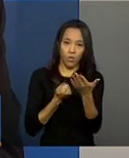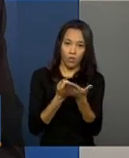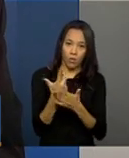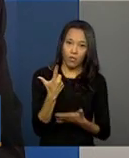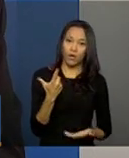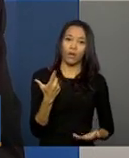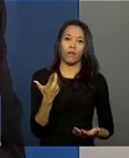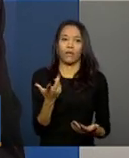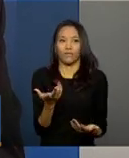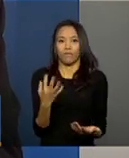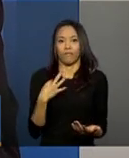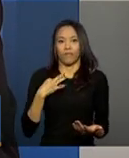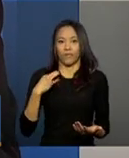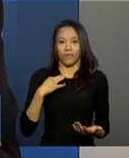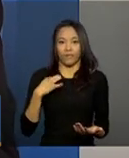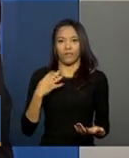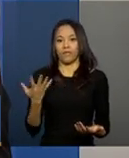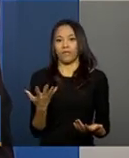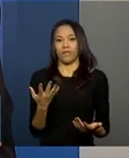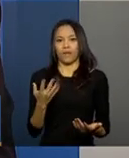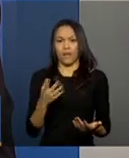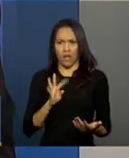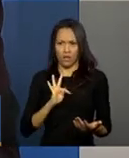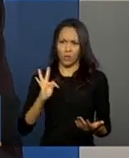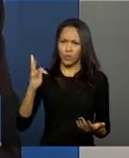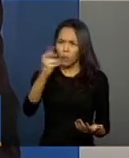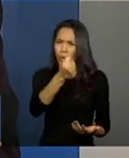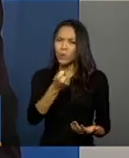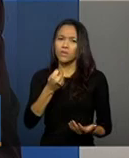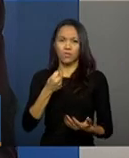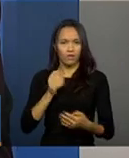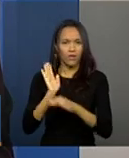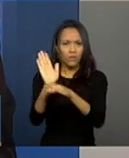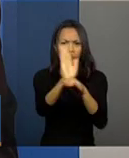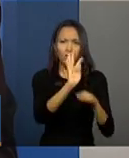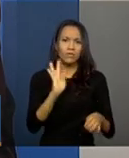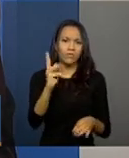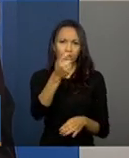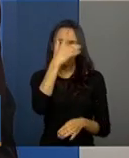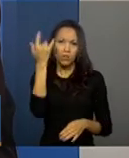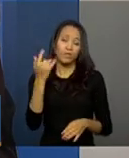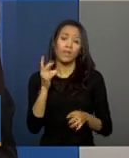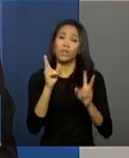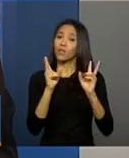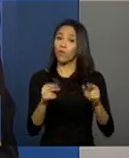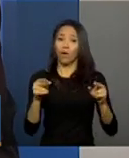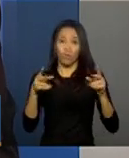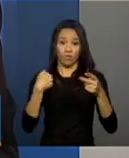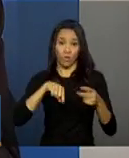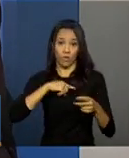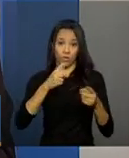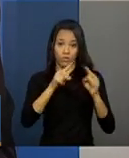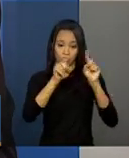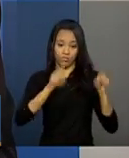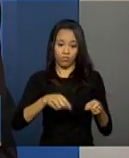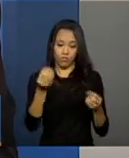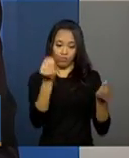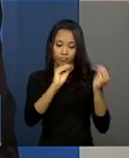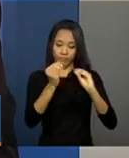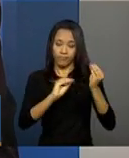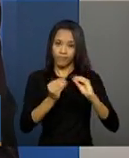numa loja de departamento, vai atender a maioria das pessoas, não atender todas as pessoas. Assim como o nosso prontuário vai atender a maioria das questões,